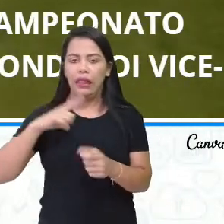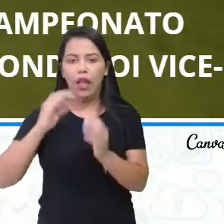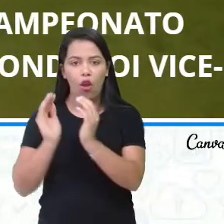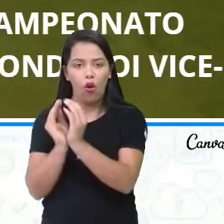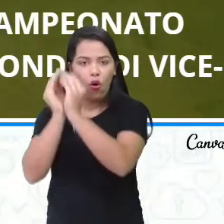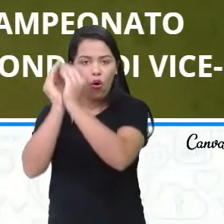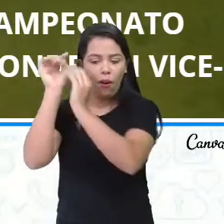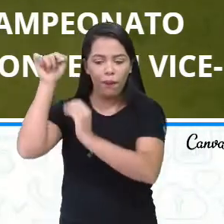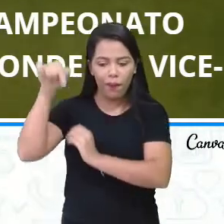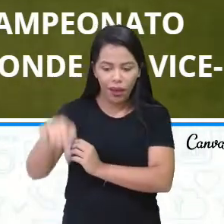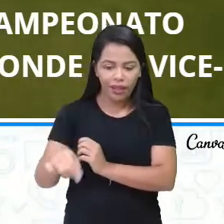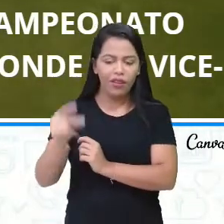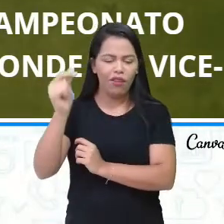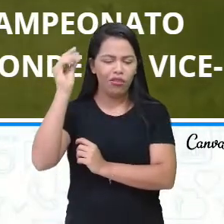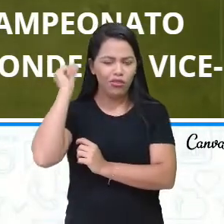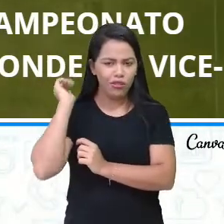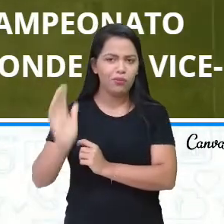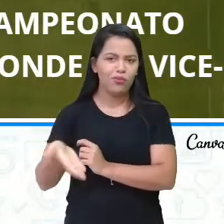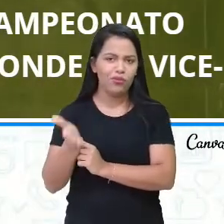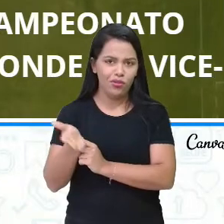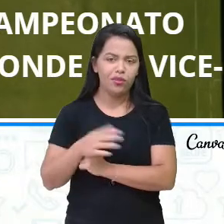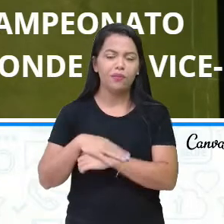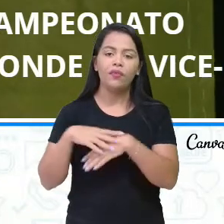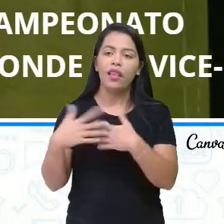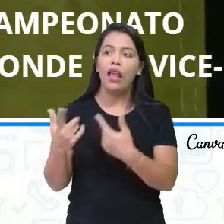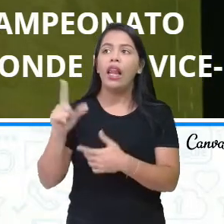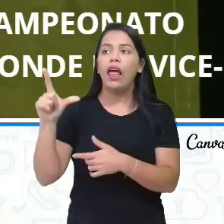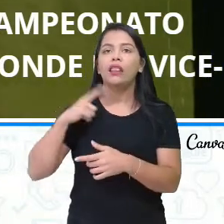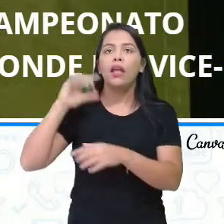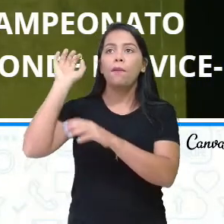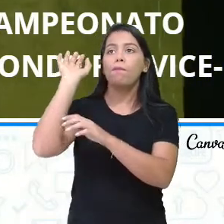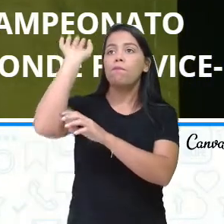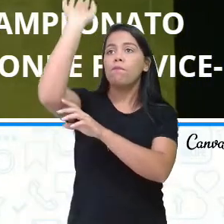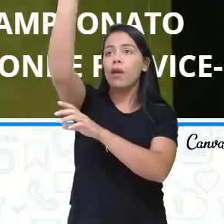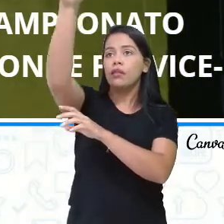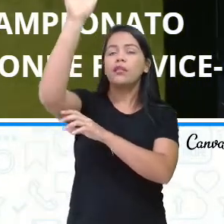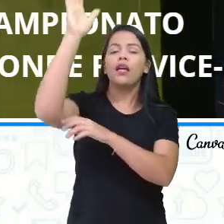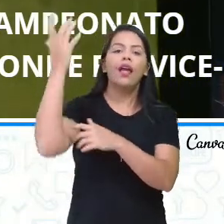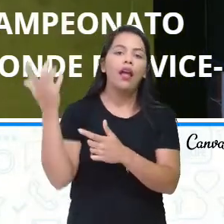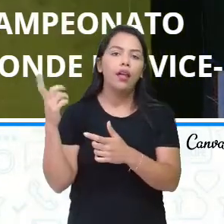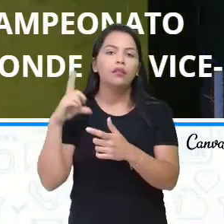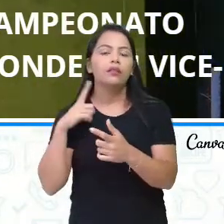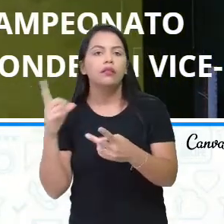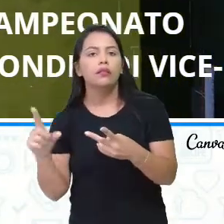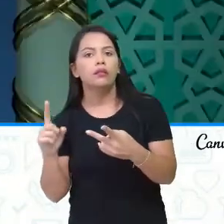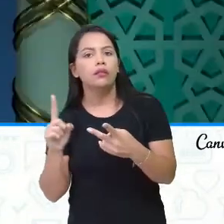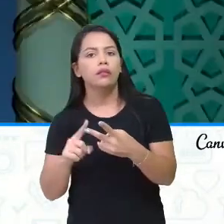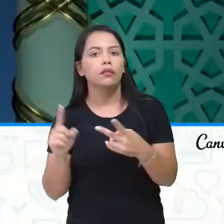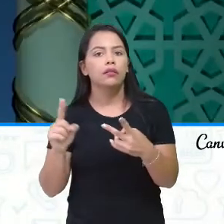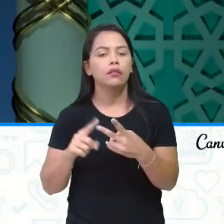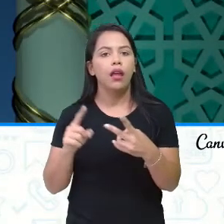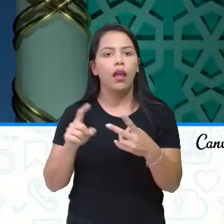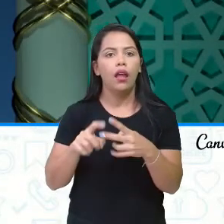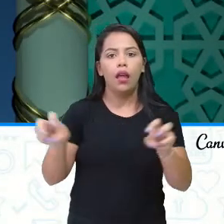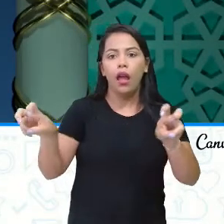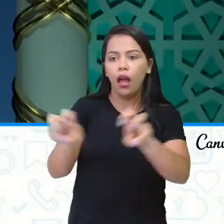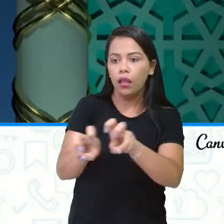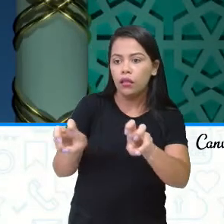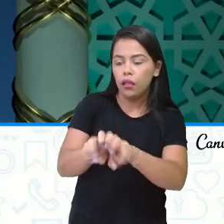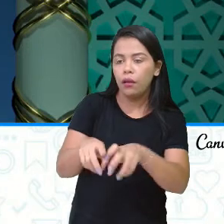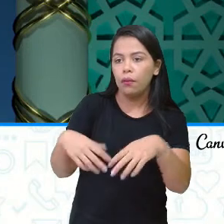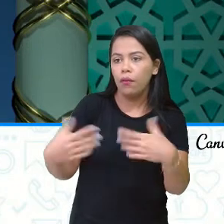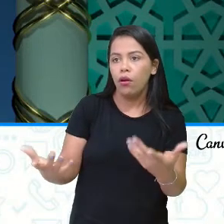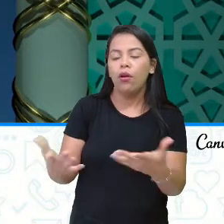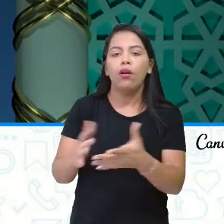de se preparar, né? Então, lá eles também têm basquete, jogos asiáticos também, handball, que é outro tipo de modalidade.